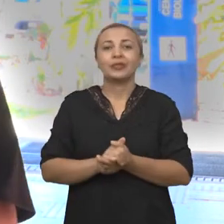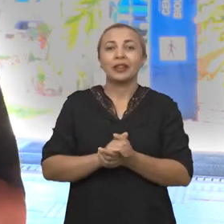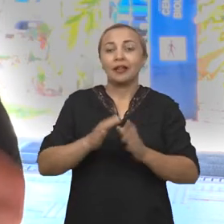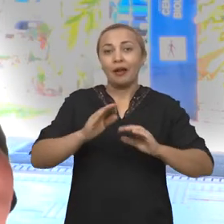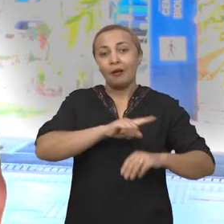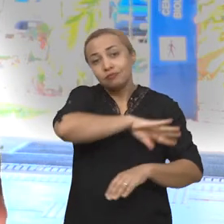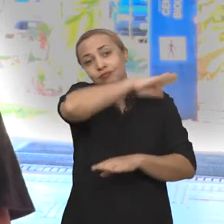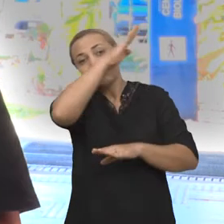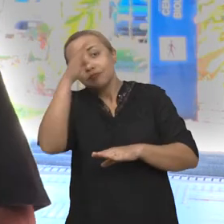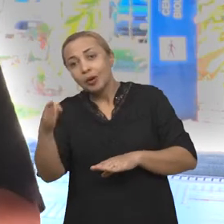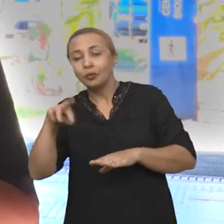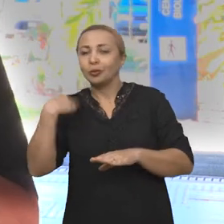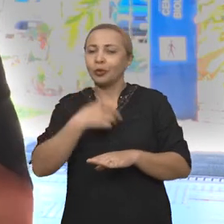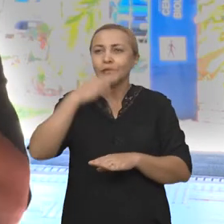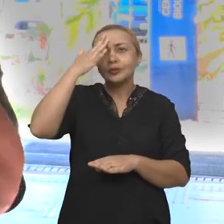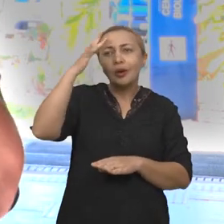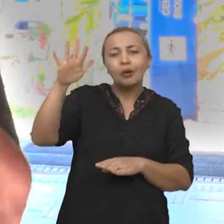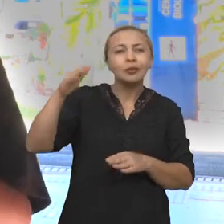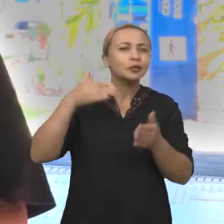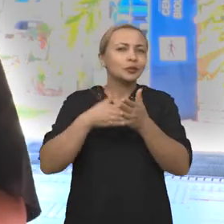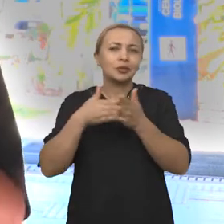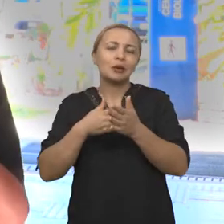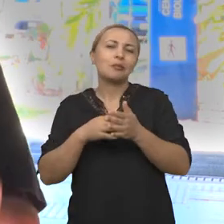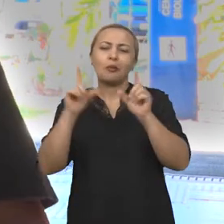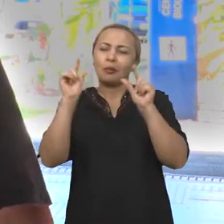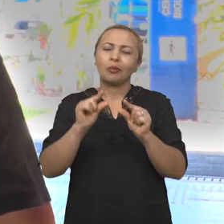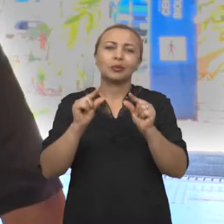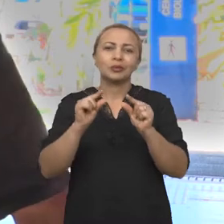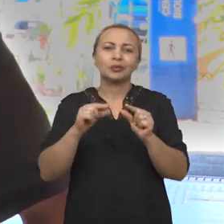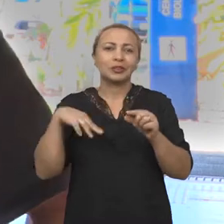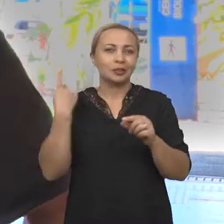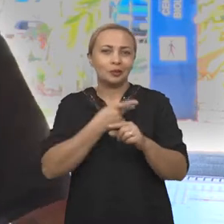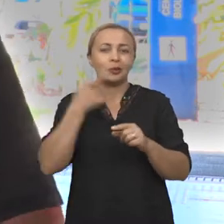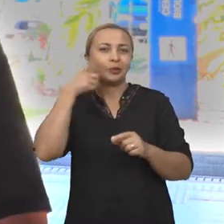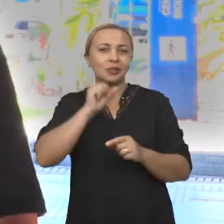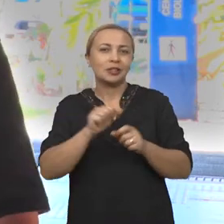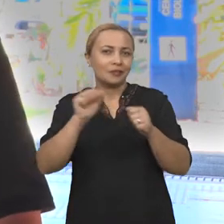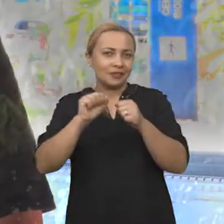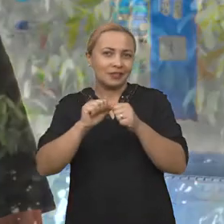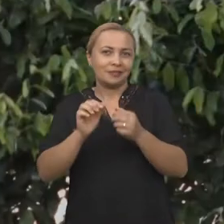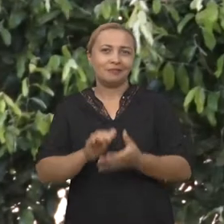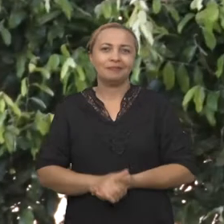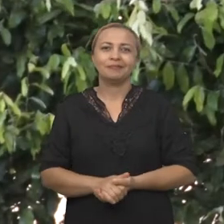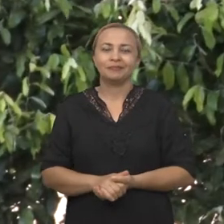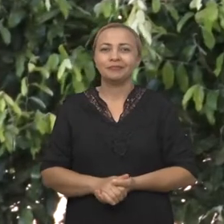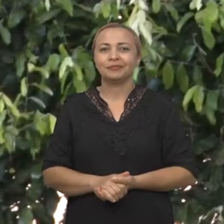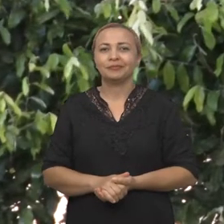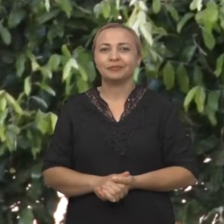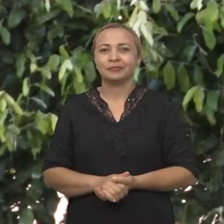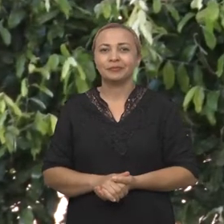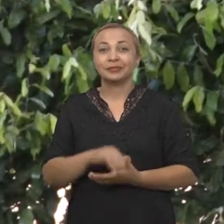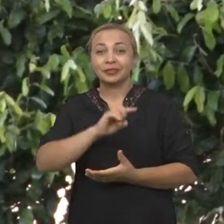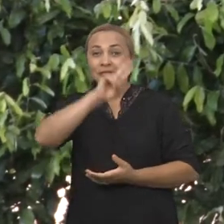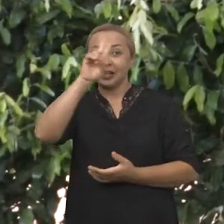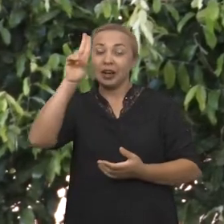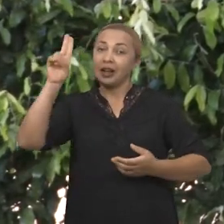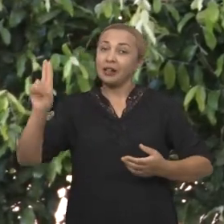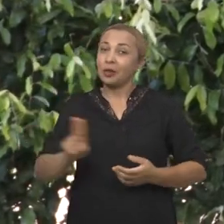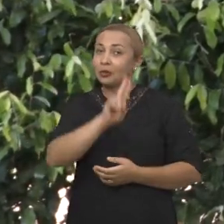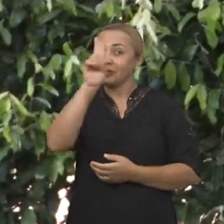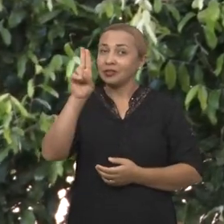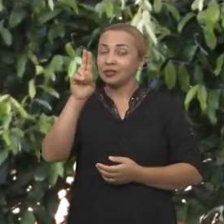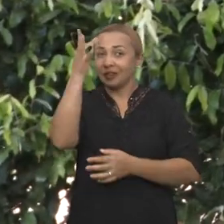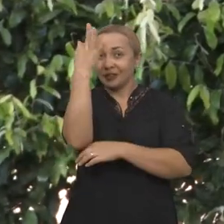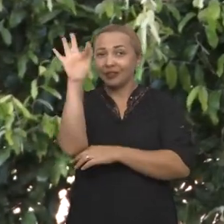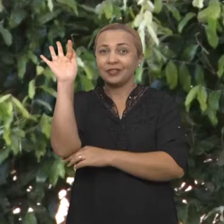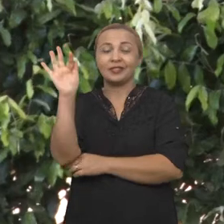então, sonha, e eu espero que, num prazo muito curto, a gente consiga verdadeiramente fazer. Se na Universidade Federal